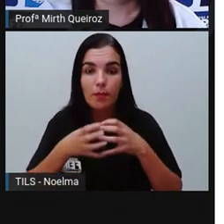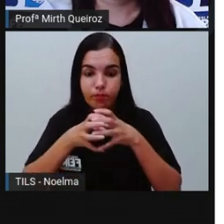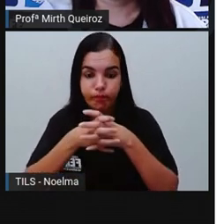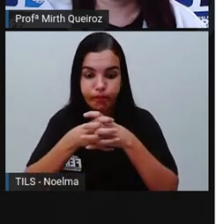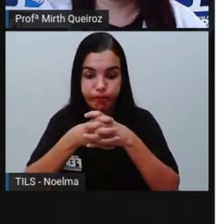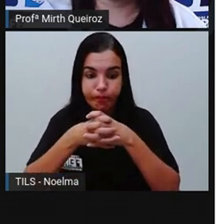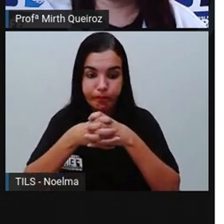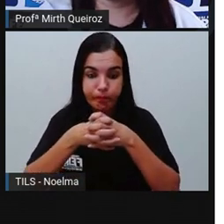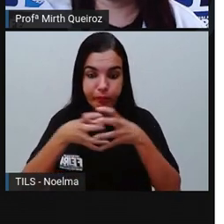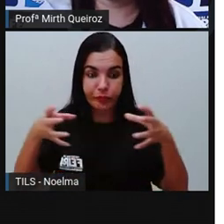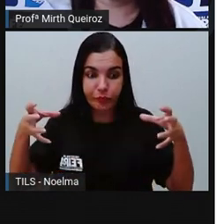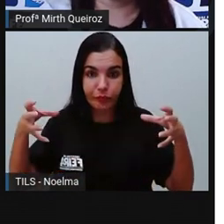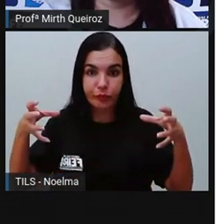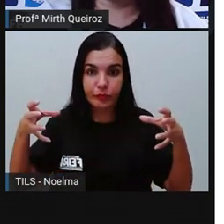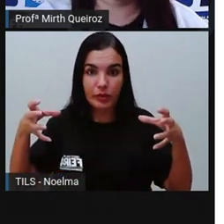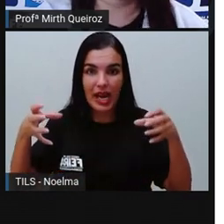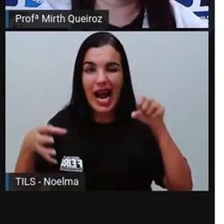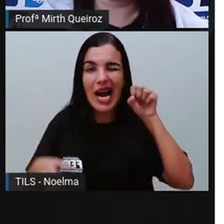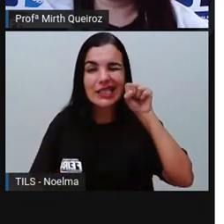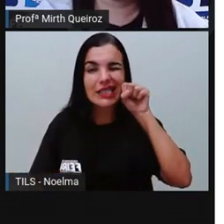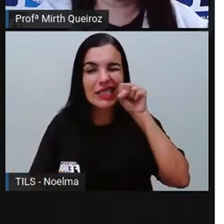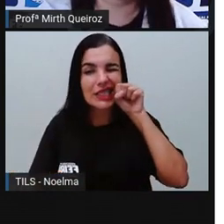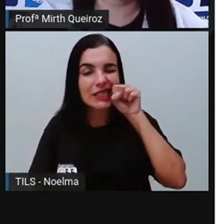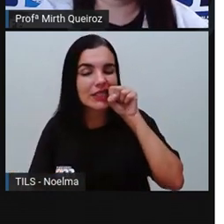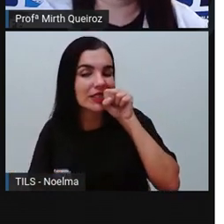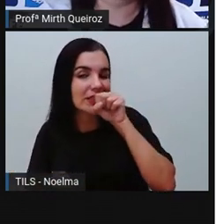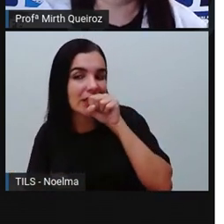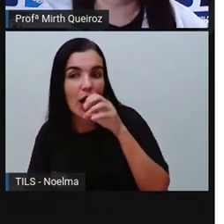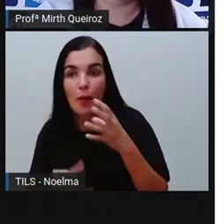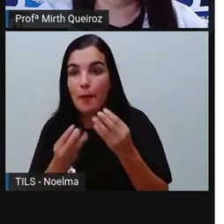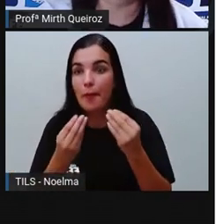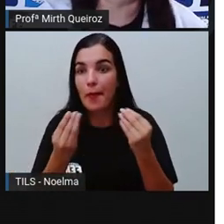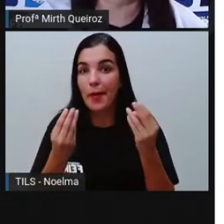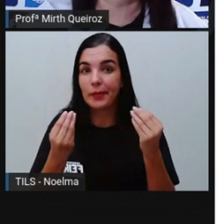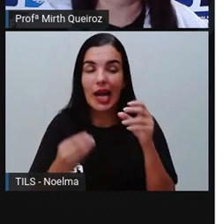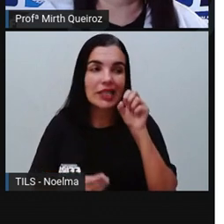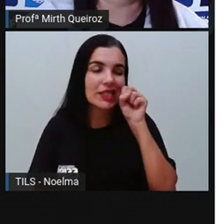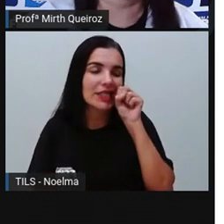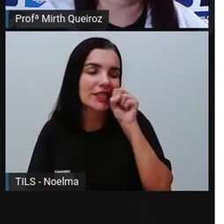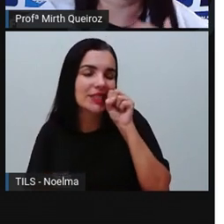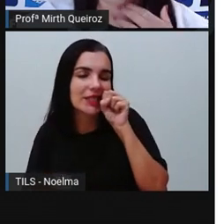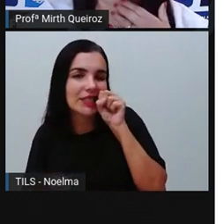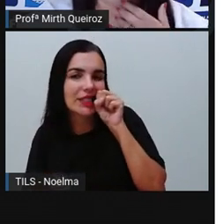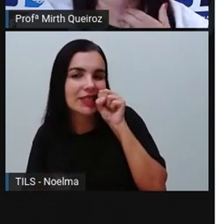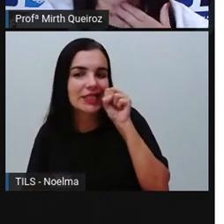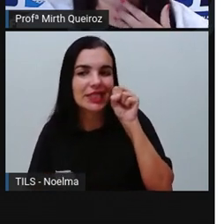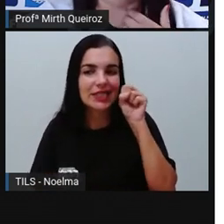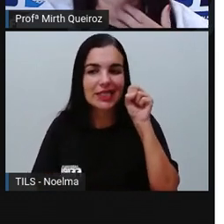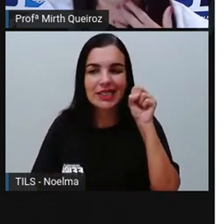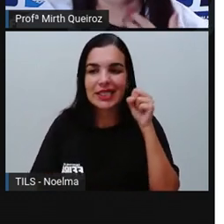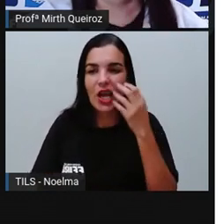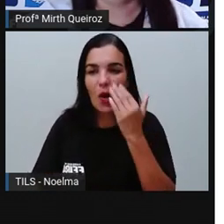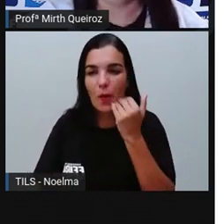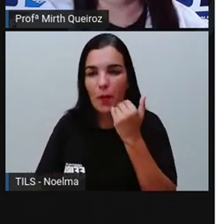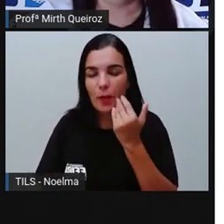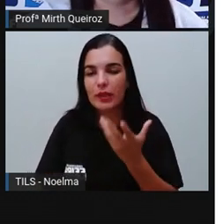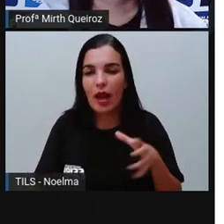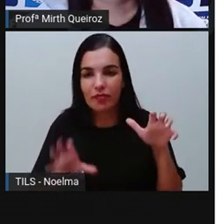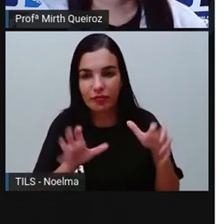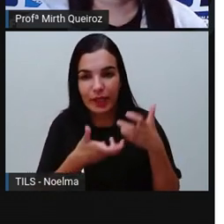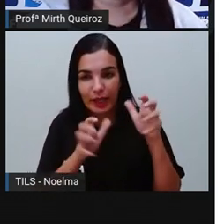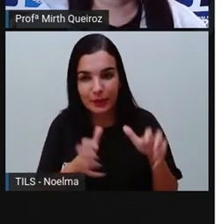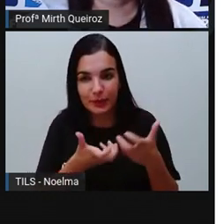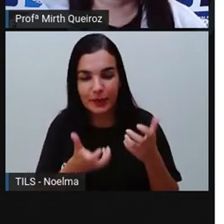de cenoura, né? A gente vai ter muitas cenouras ali, muitas das plantações, né? Porém,